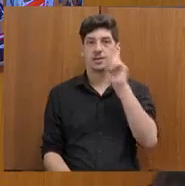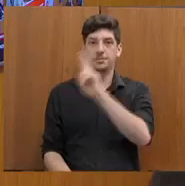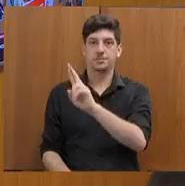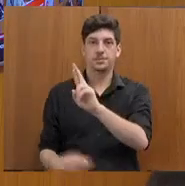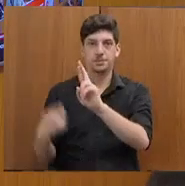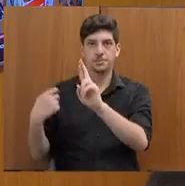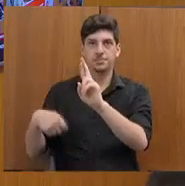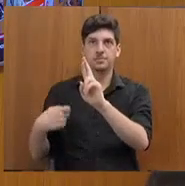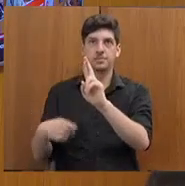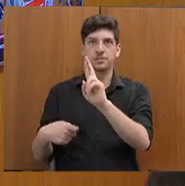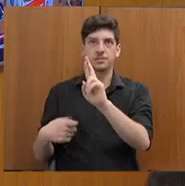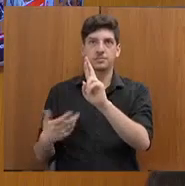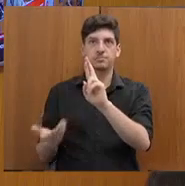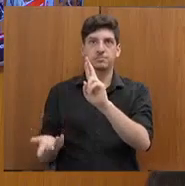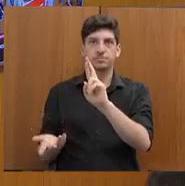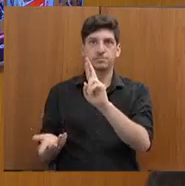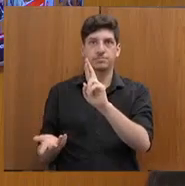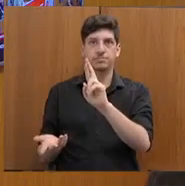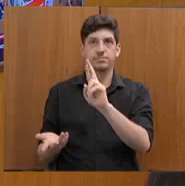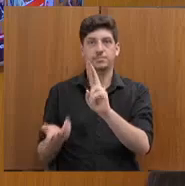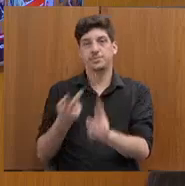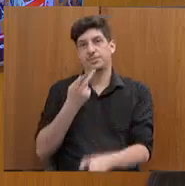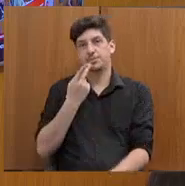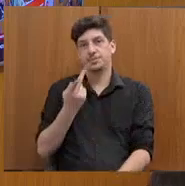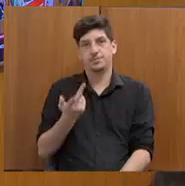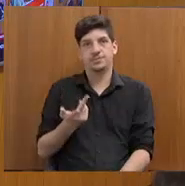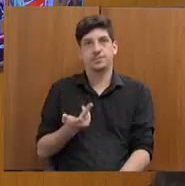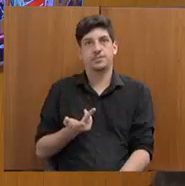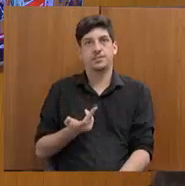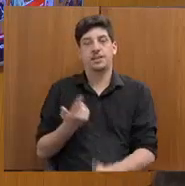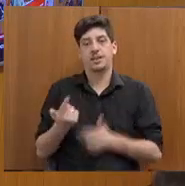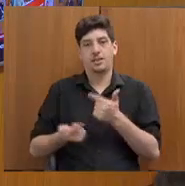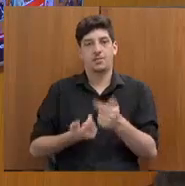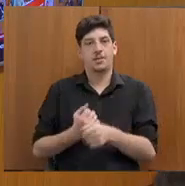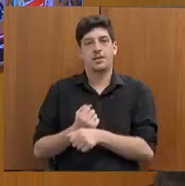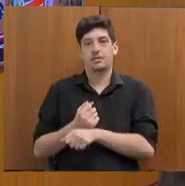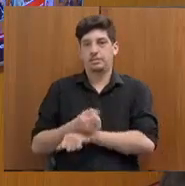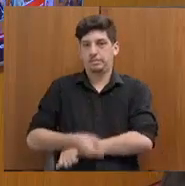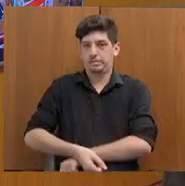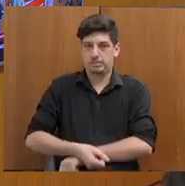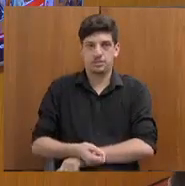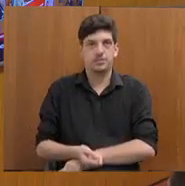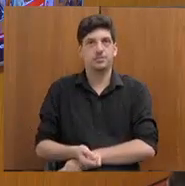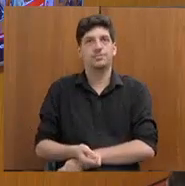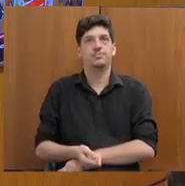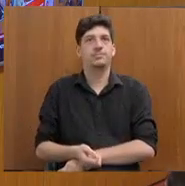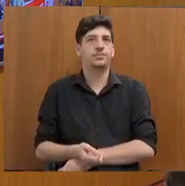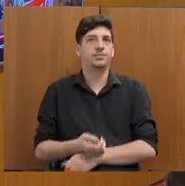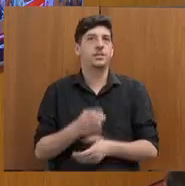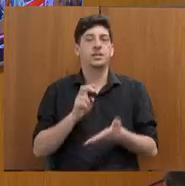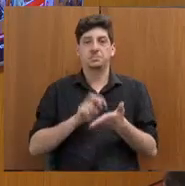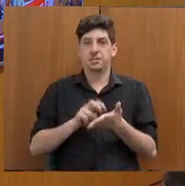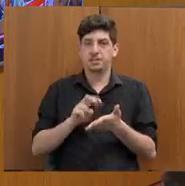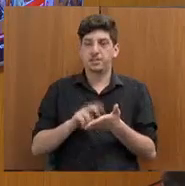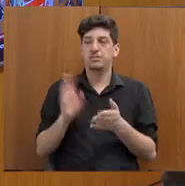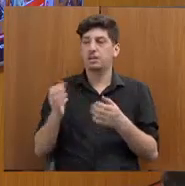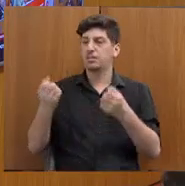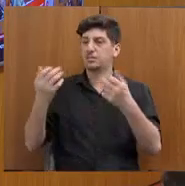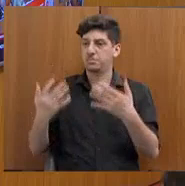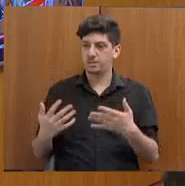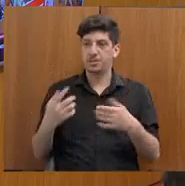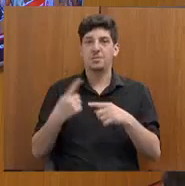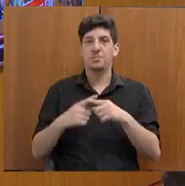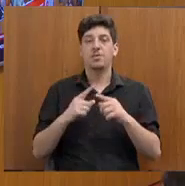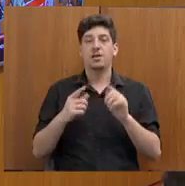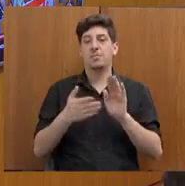Como eu vou falar sobre trabalho escravo? Só aproveita. Nós falamos isso um pouco de manhã, não é? Também. Também. É porque a pauta